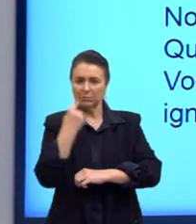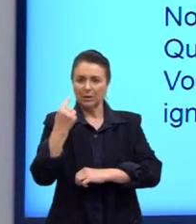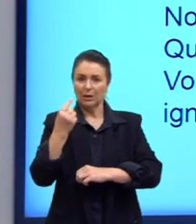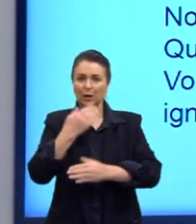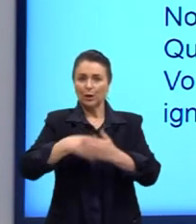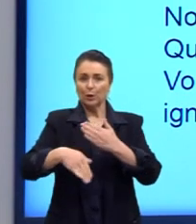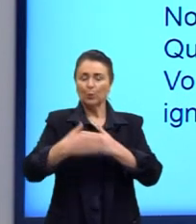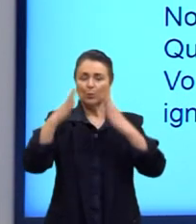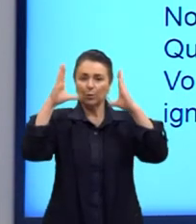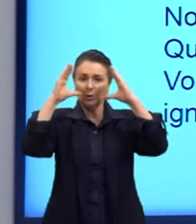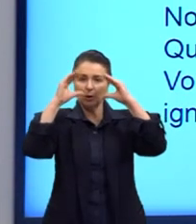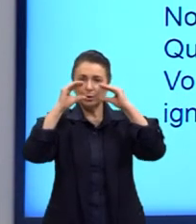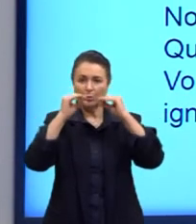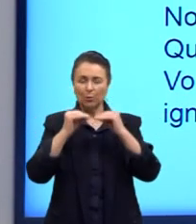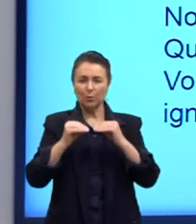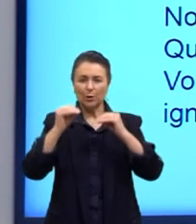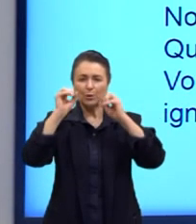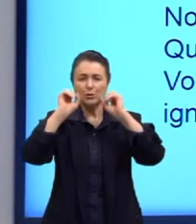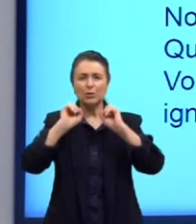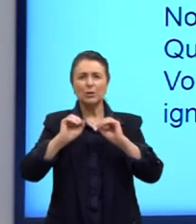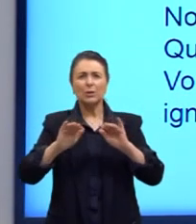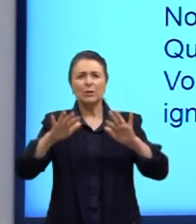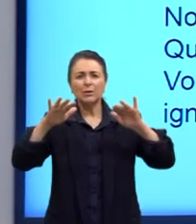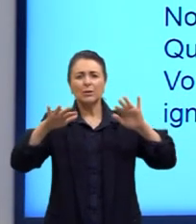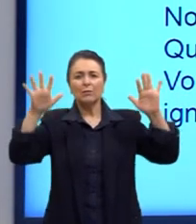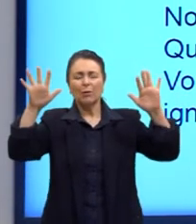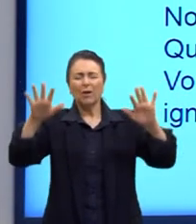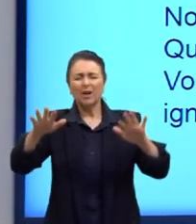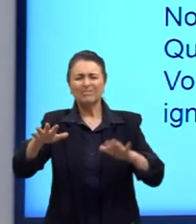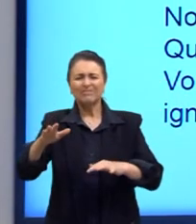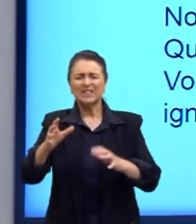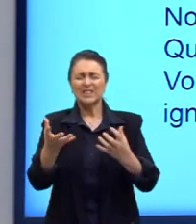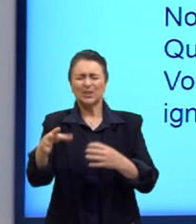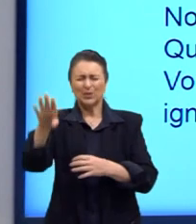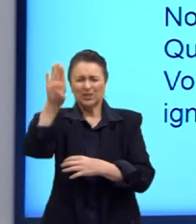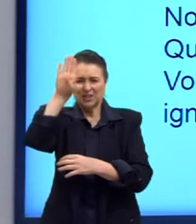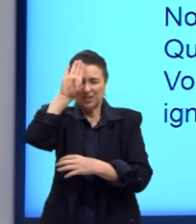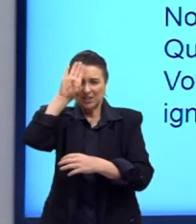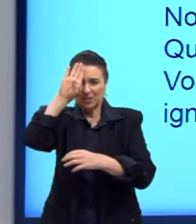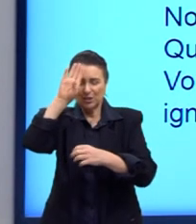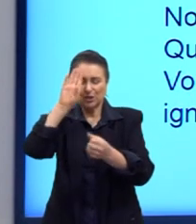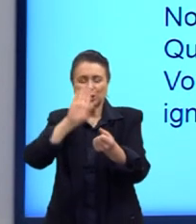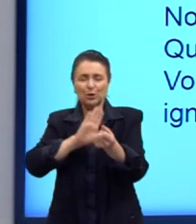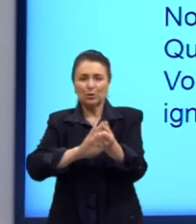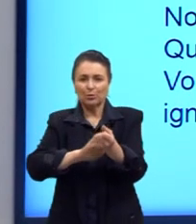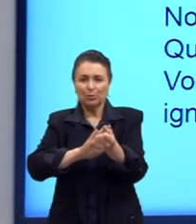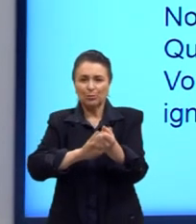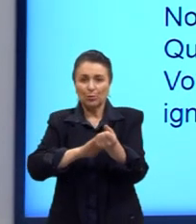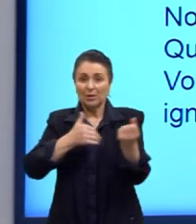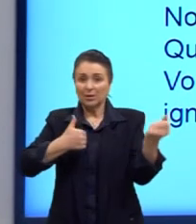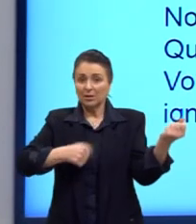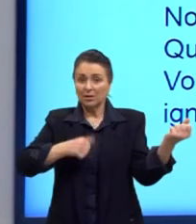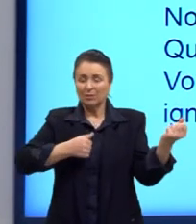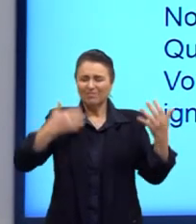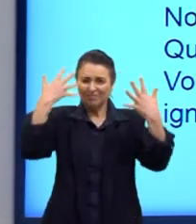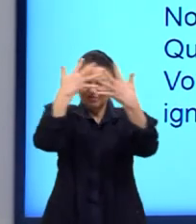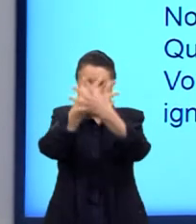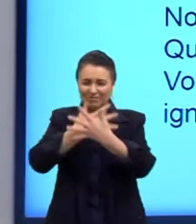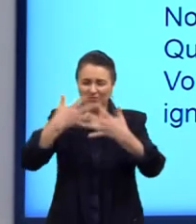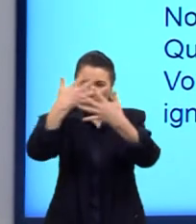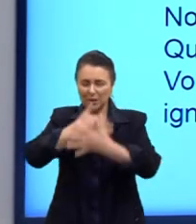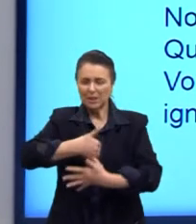tudo clama e voa, sob a febril agitação de um pulso. Que esses violões nevoentos e